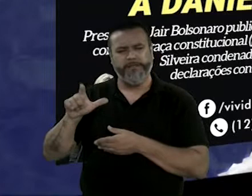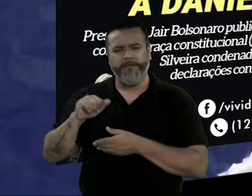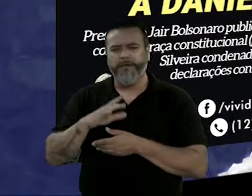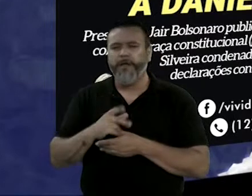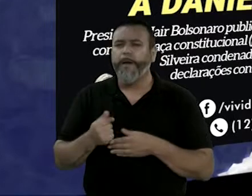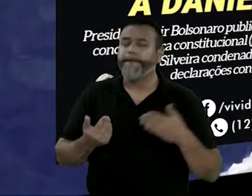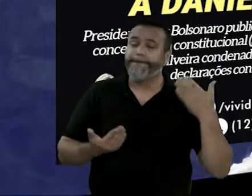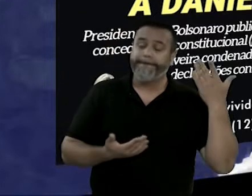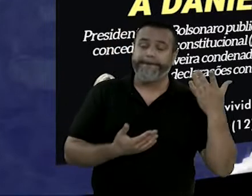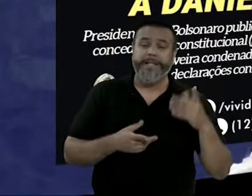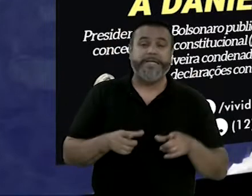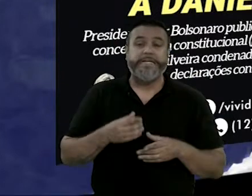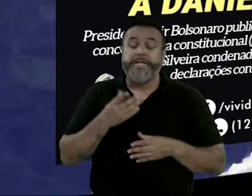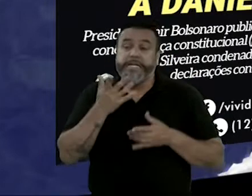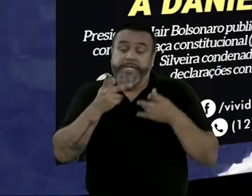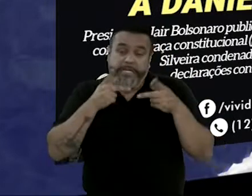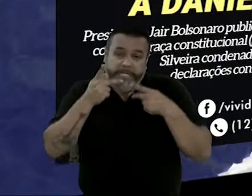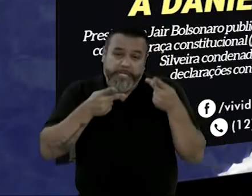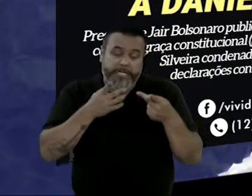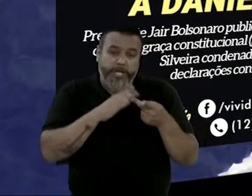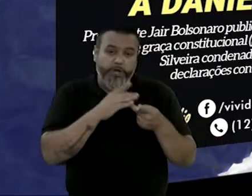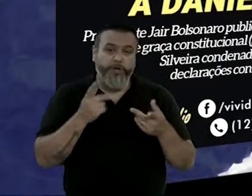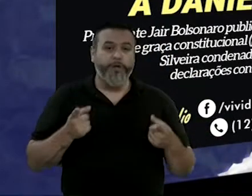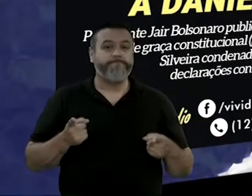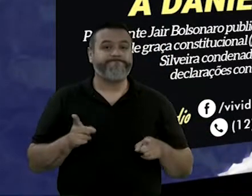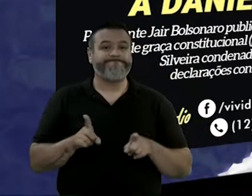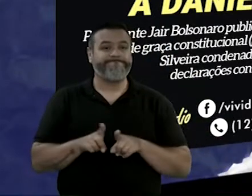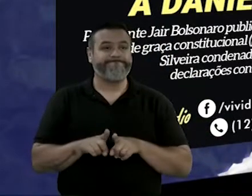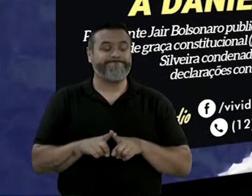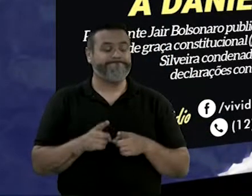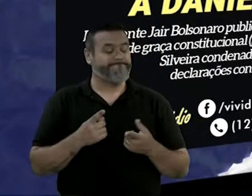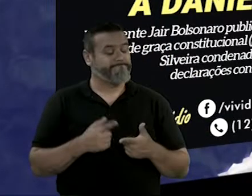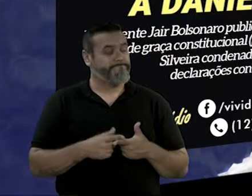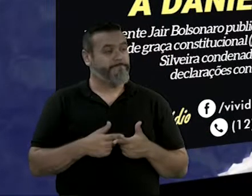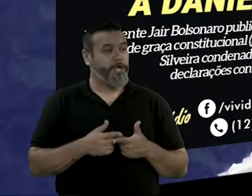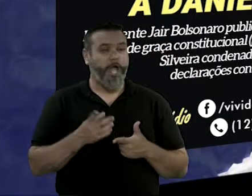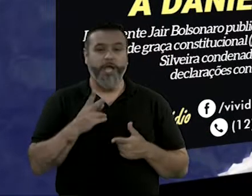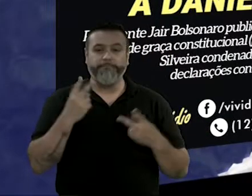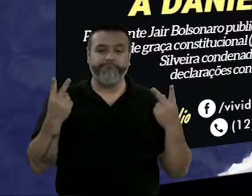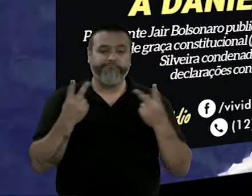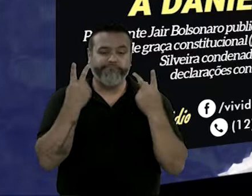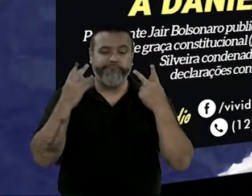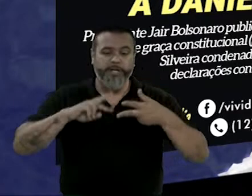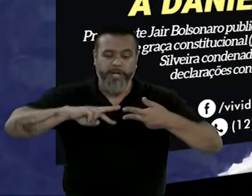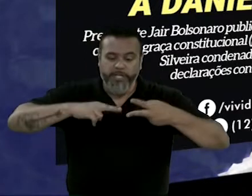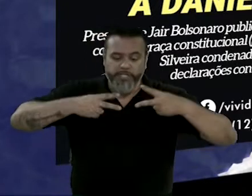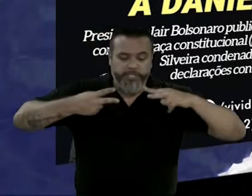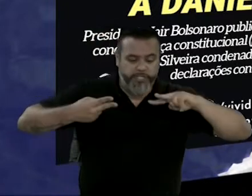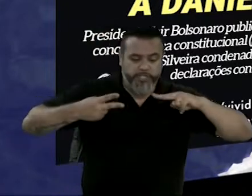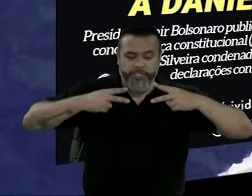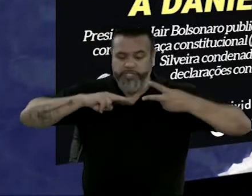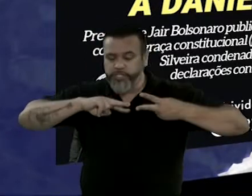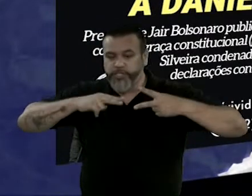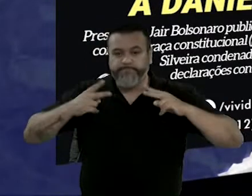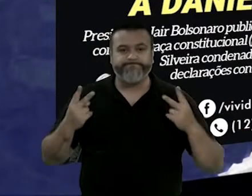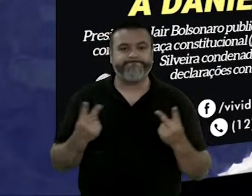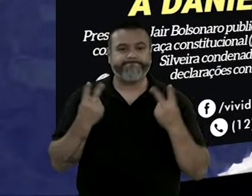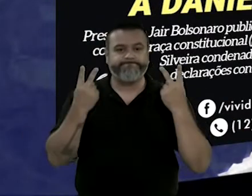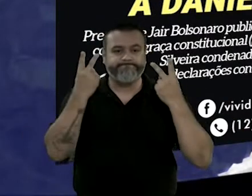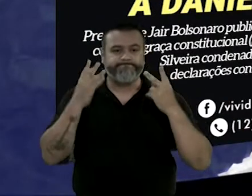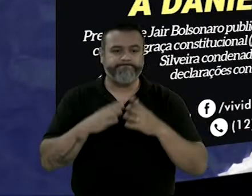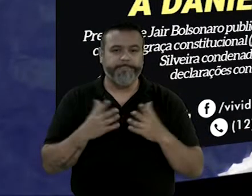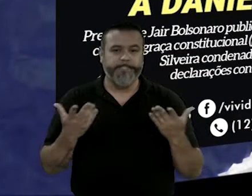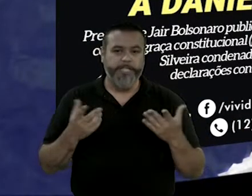a inversão de valores no nosso país. Isso me assusta muito. Nós que somos